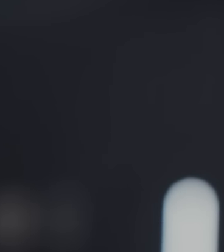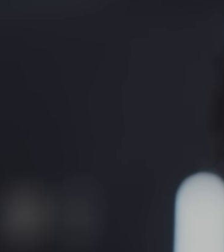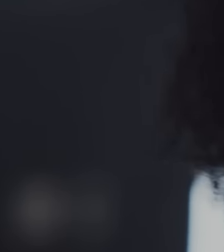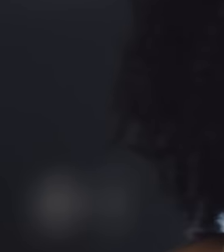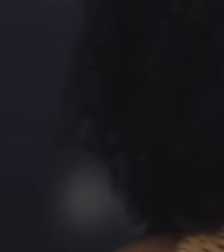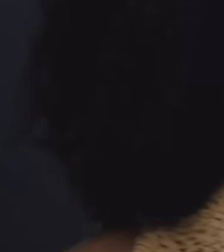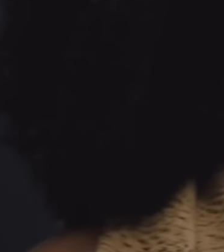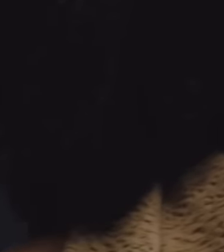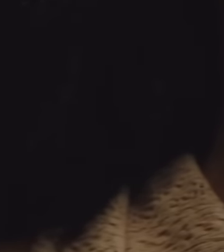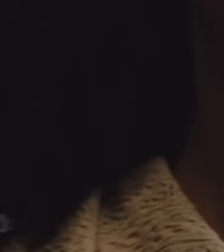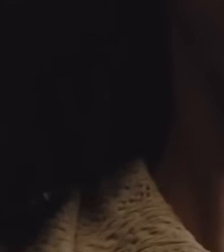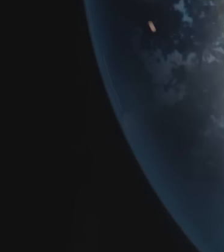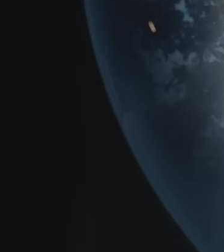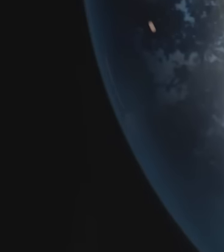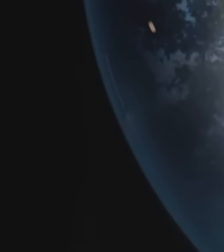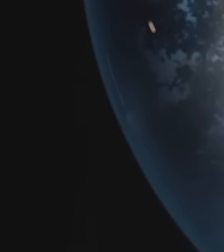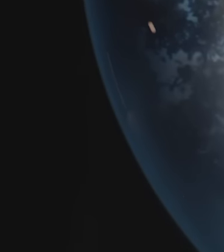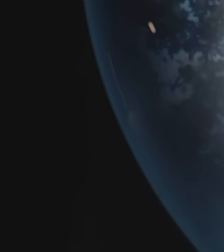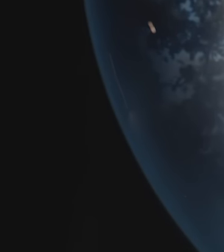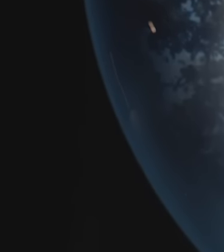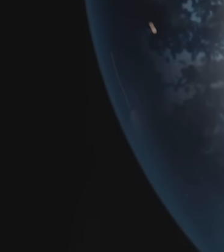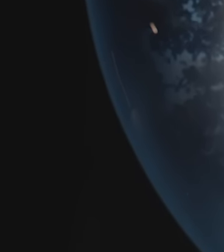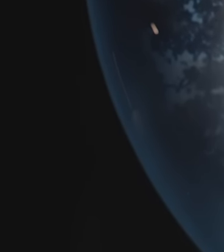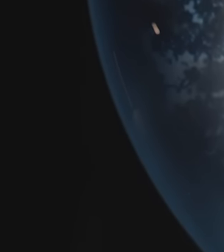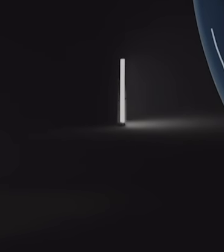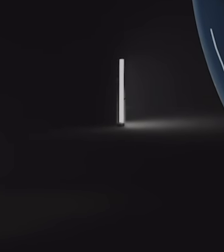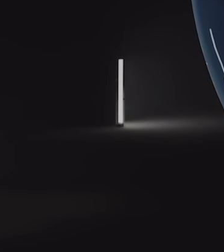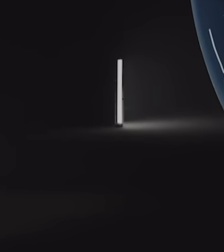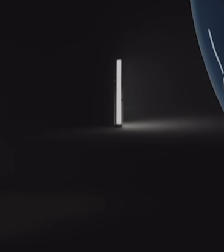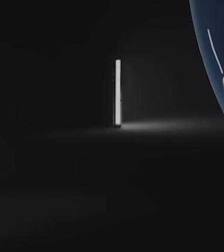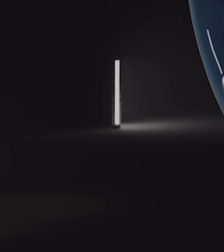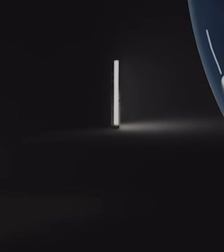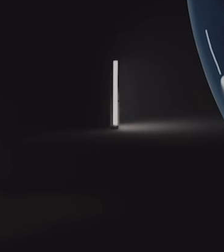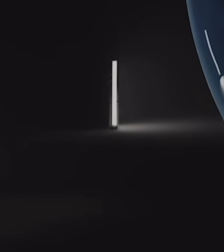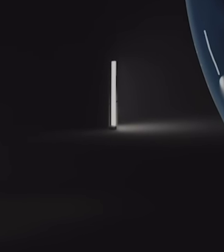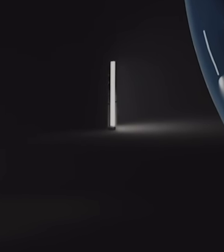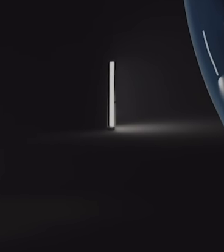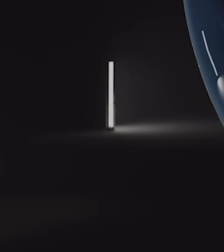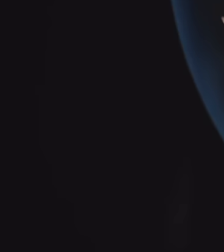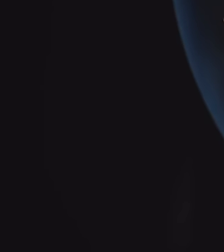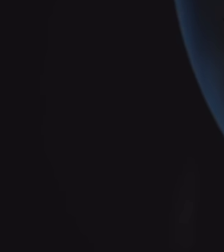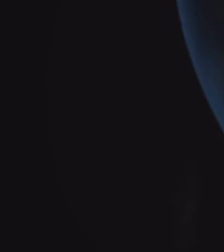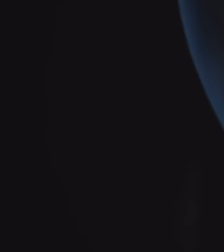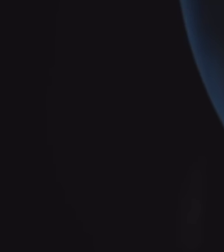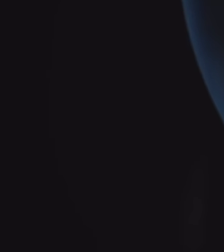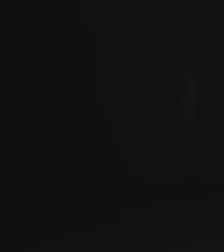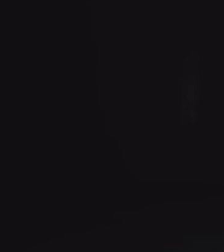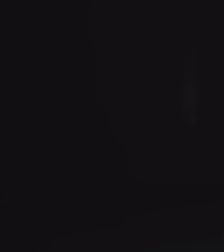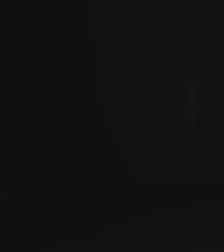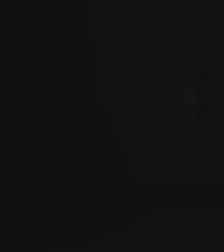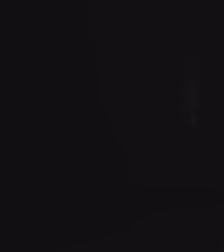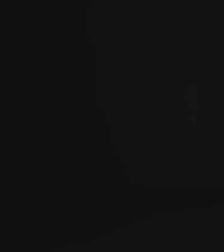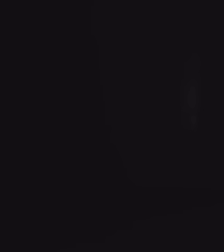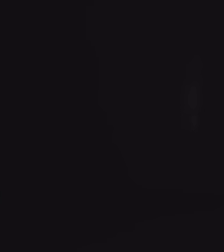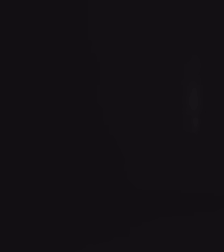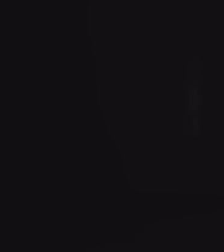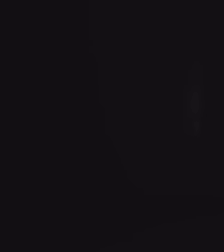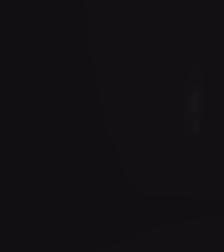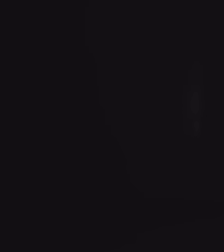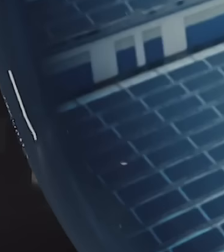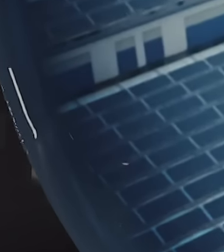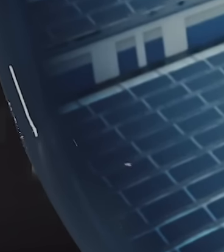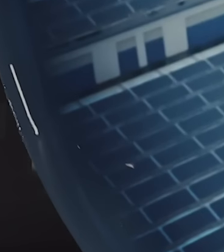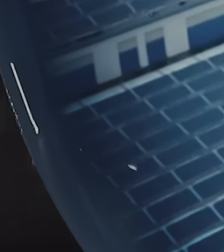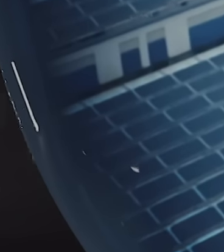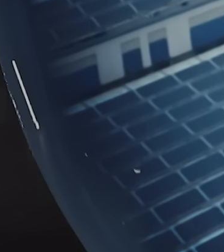A gente tá com você todo dia. Compartilhando histórias, fazendo diferença. Produzindo